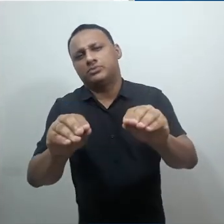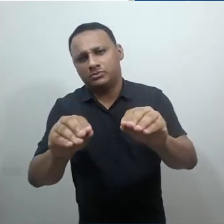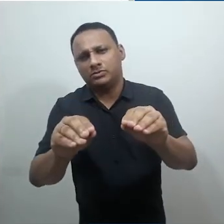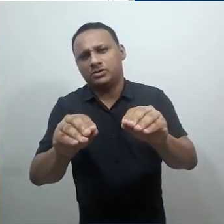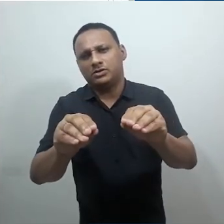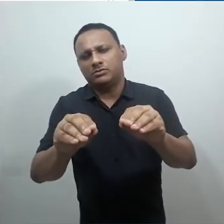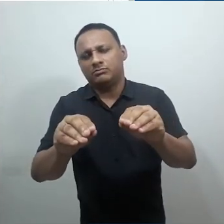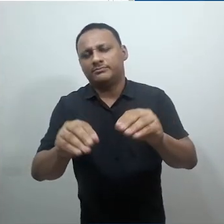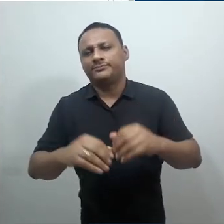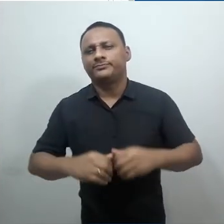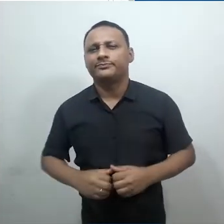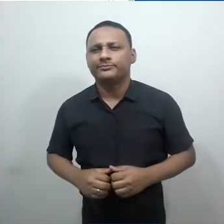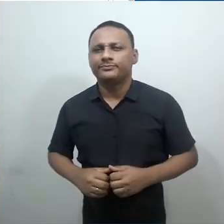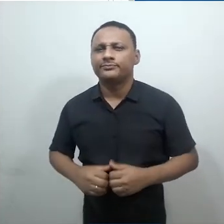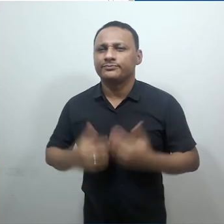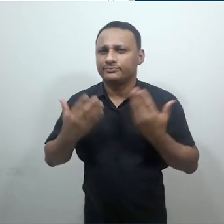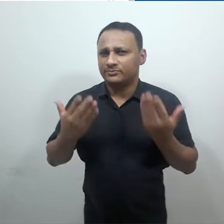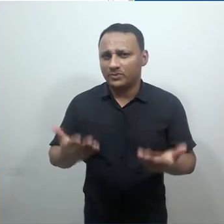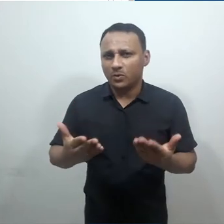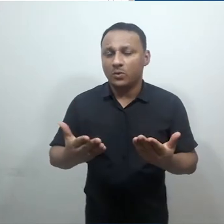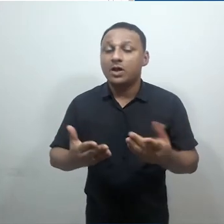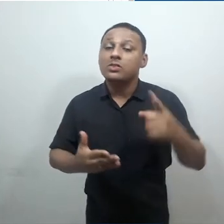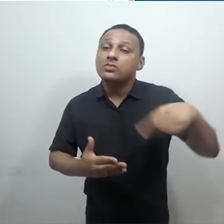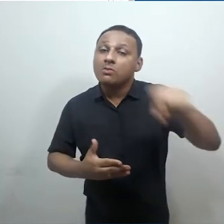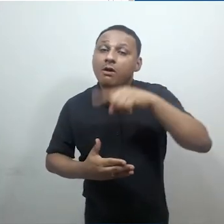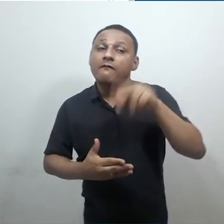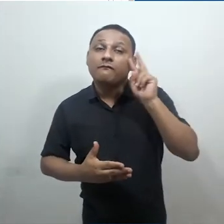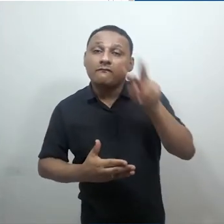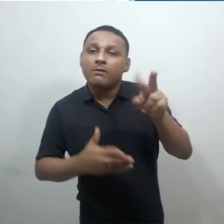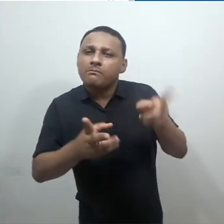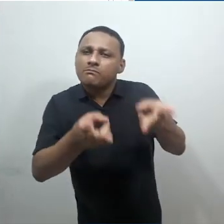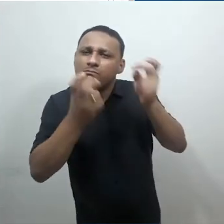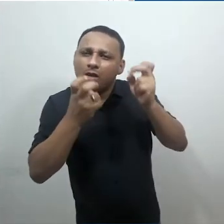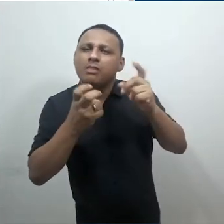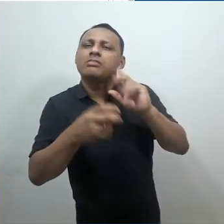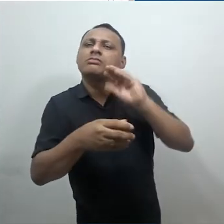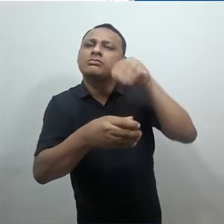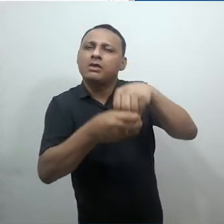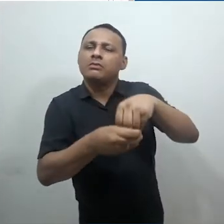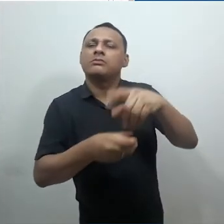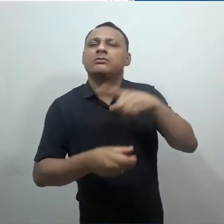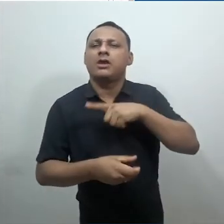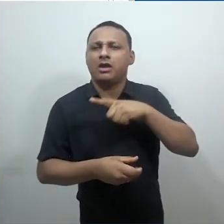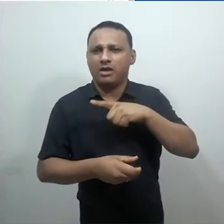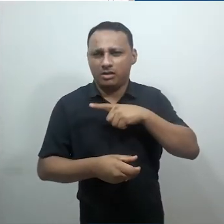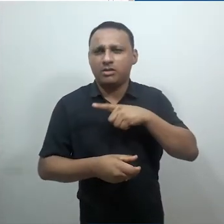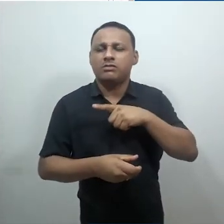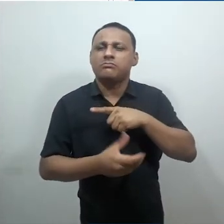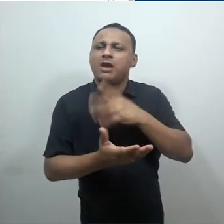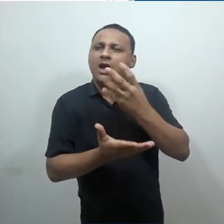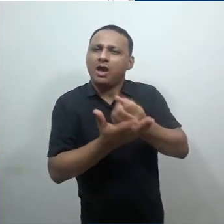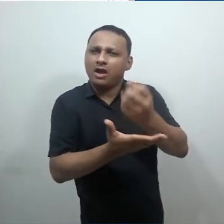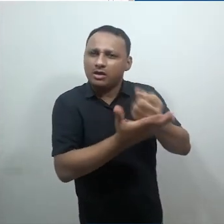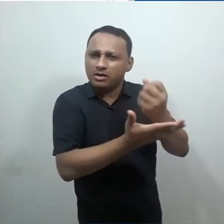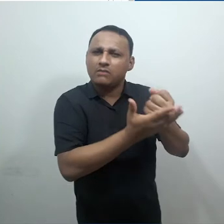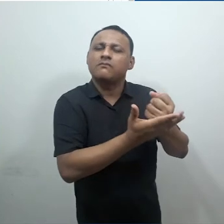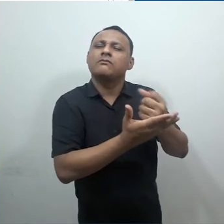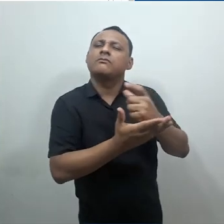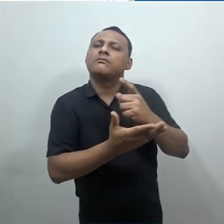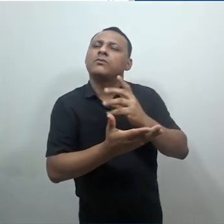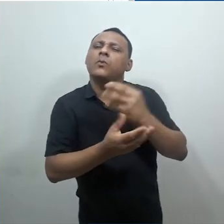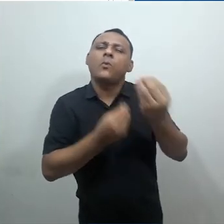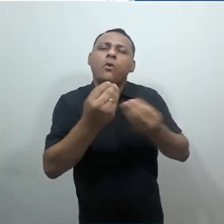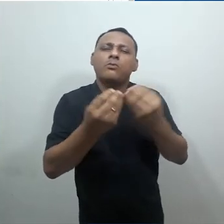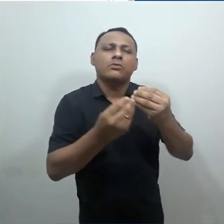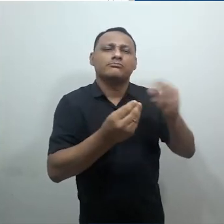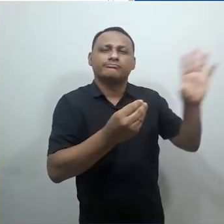Clicamos sobre ele. Vemos na seção onde podemos inserir os arquivos. Na caixa de